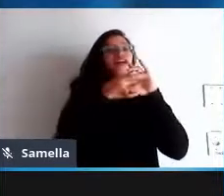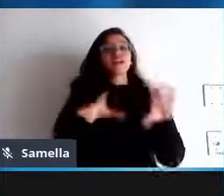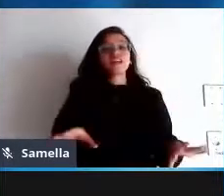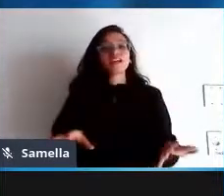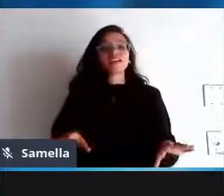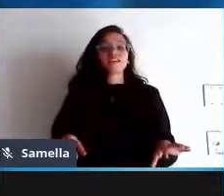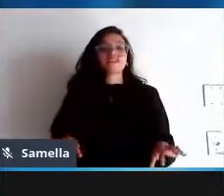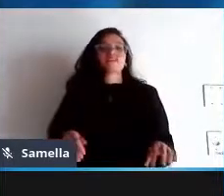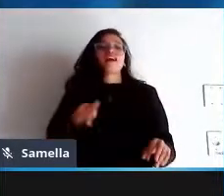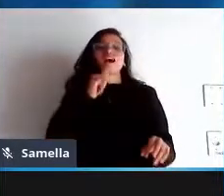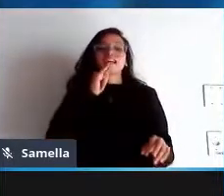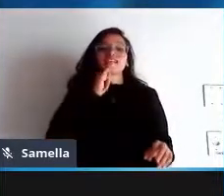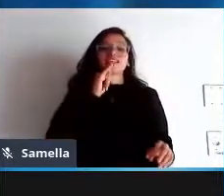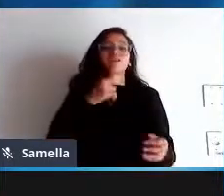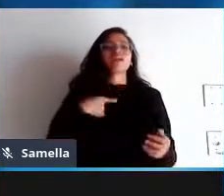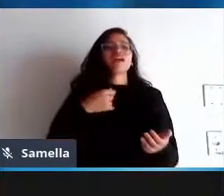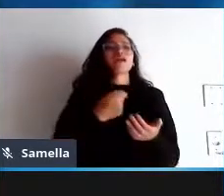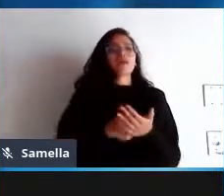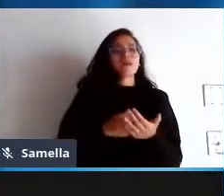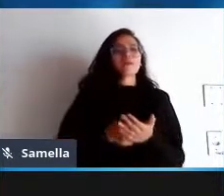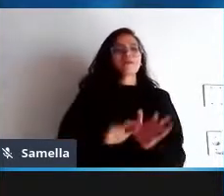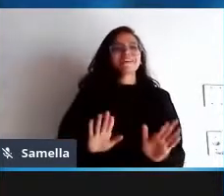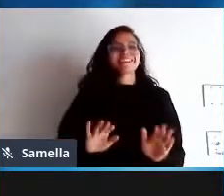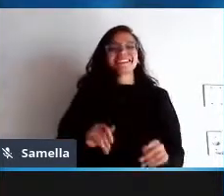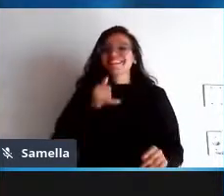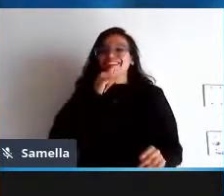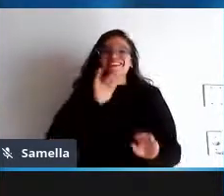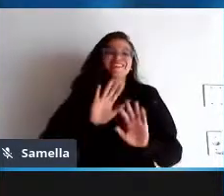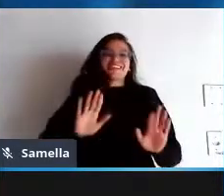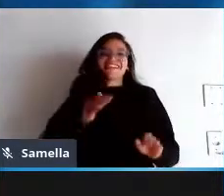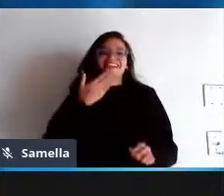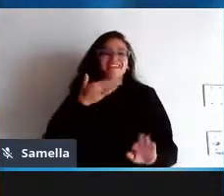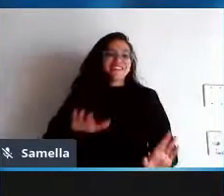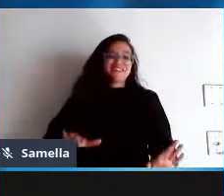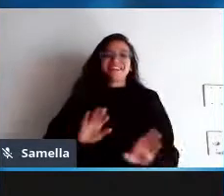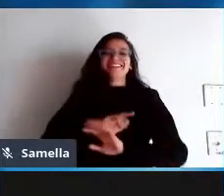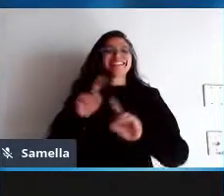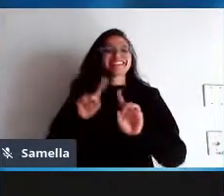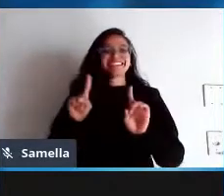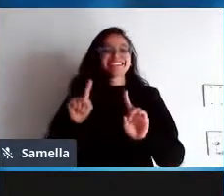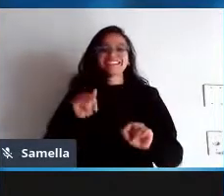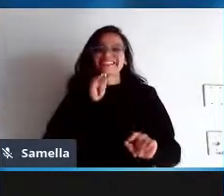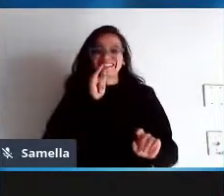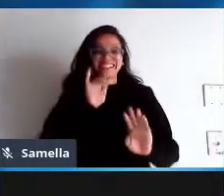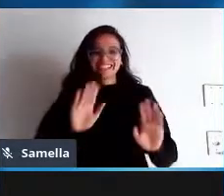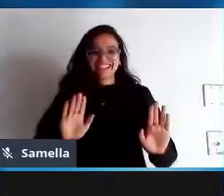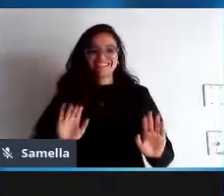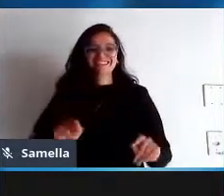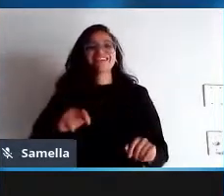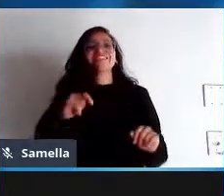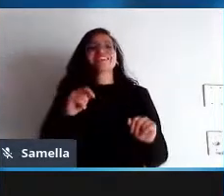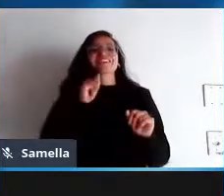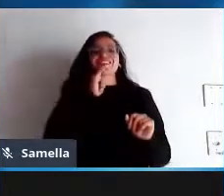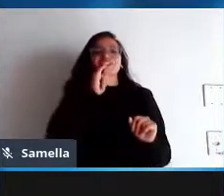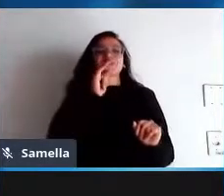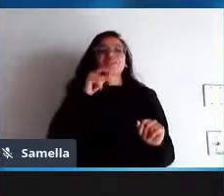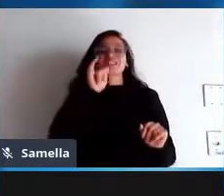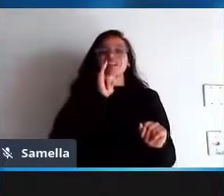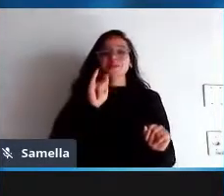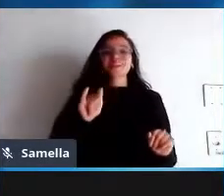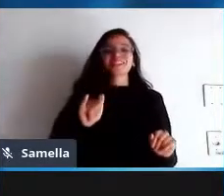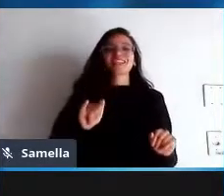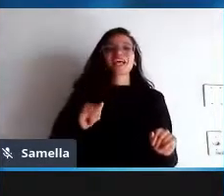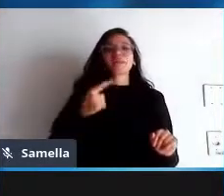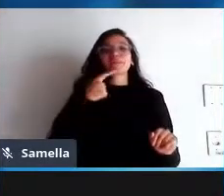tem que pedir autorização eu não estou falando mal do Fedora estou dando um exemplo da falta de conversa que pode acontecer a questão